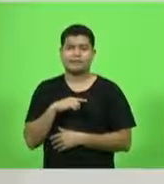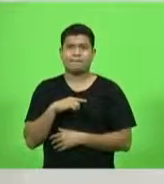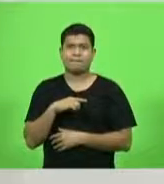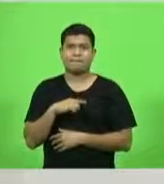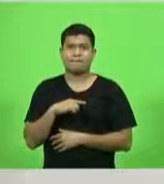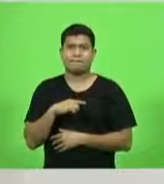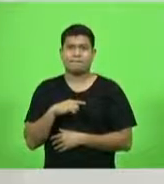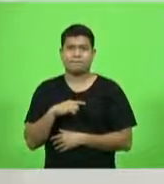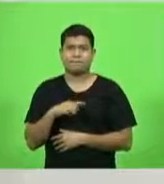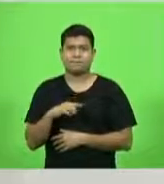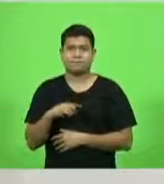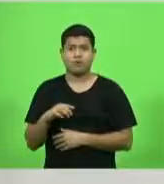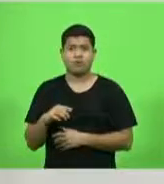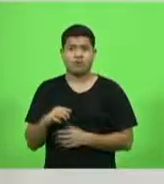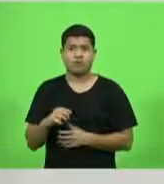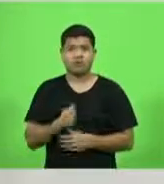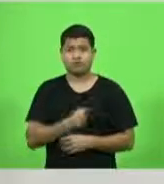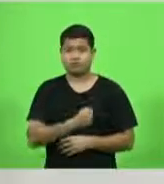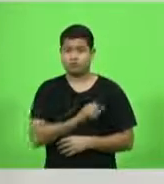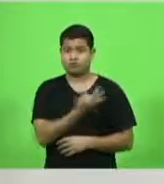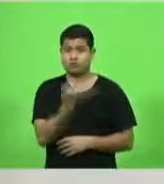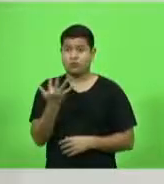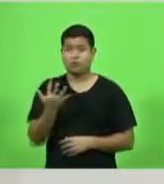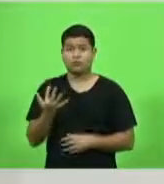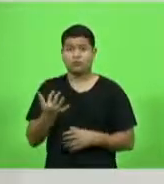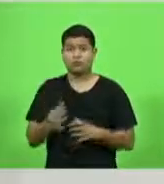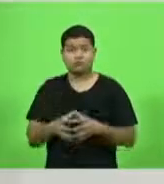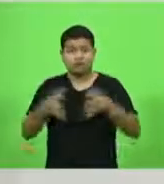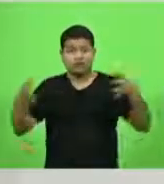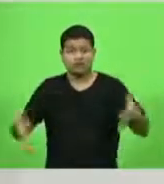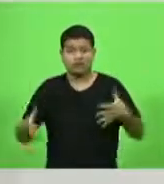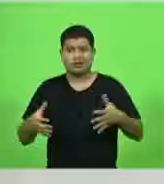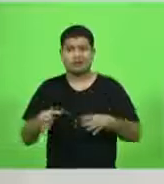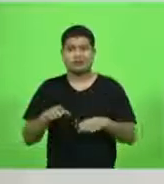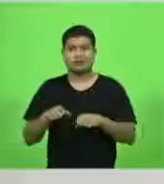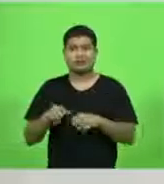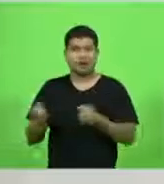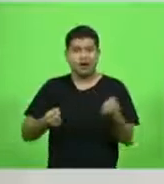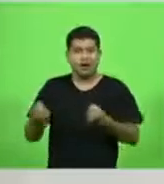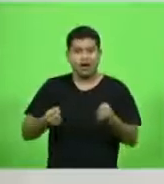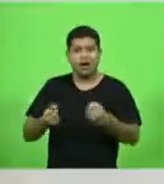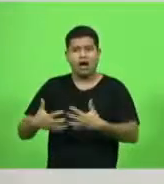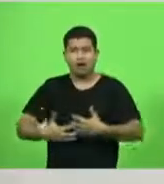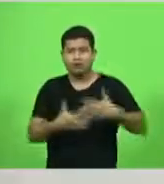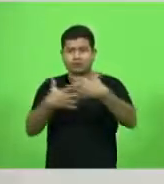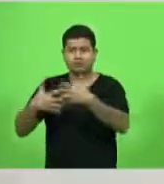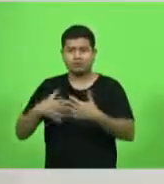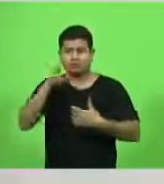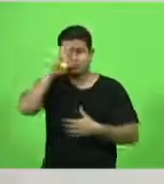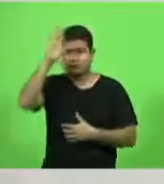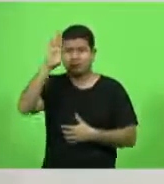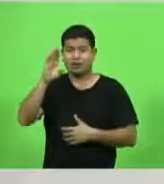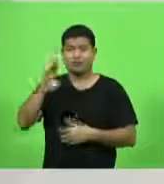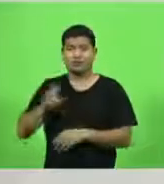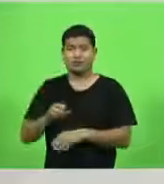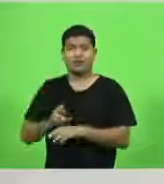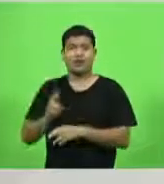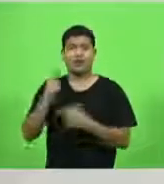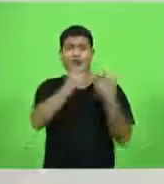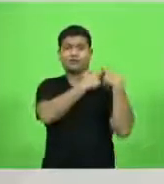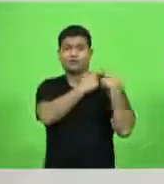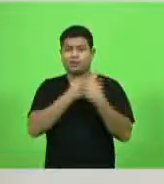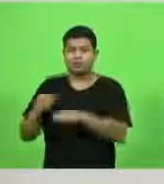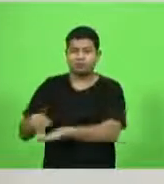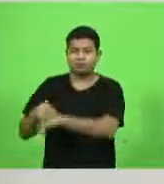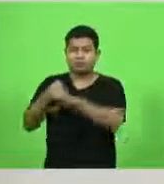número elevado de veículos e caminhões, principalmente pelo escoamento da produção do sudoeste do